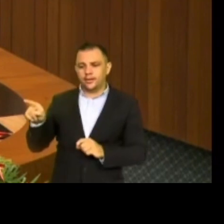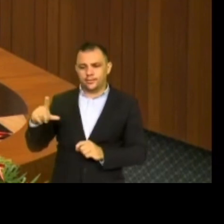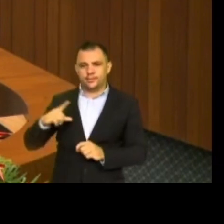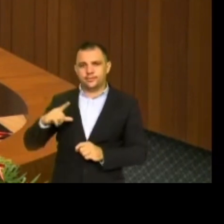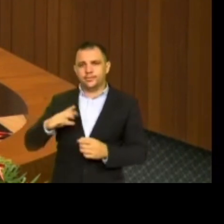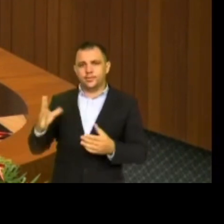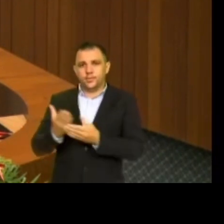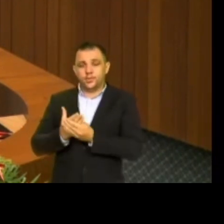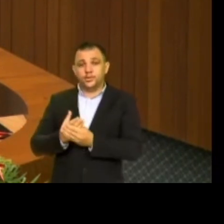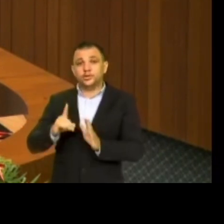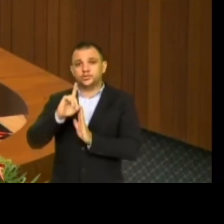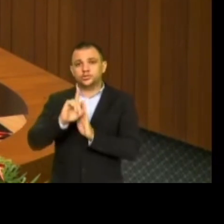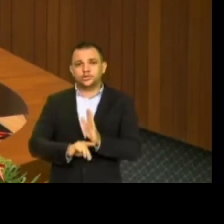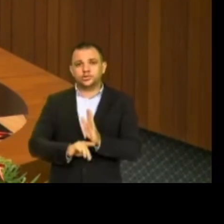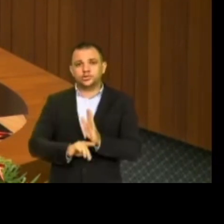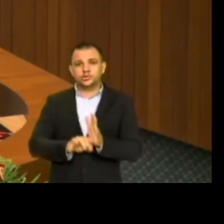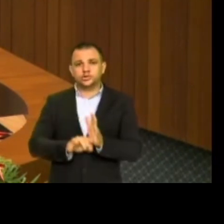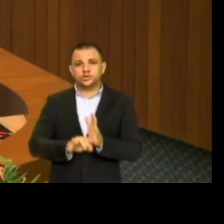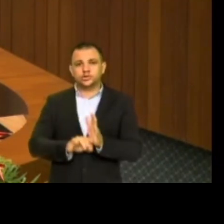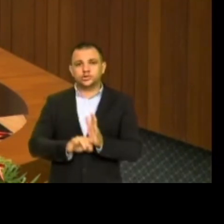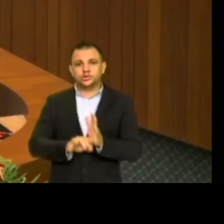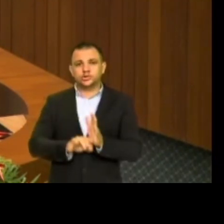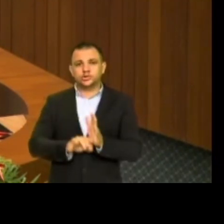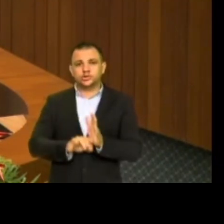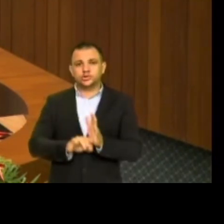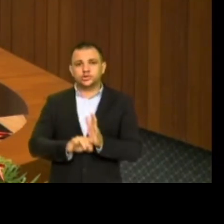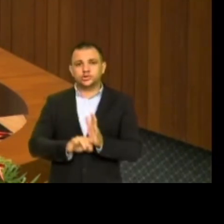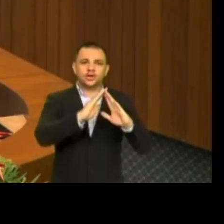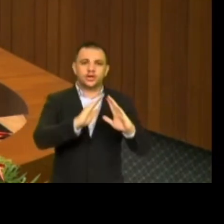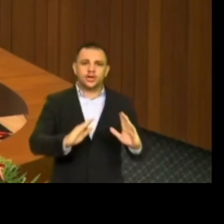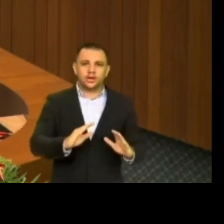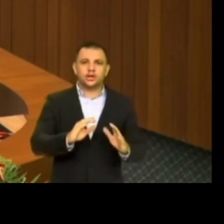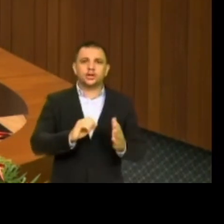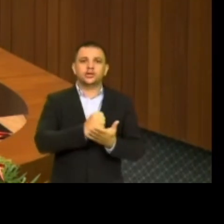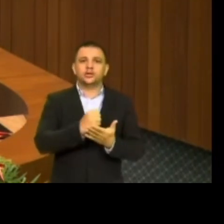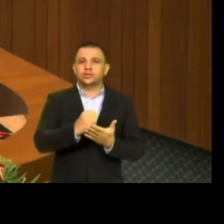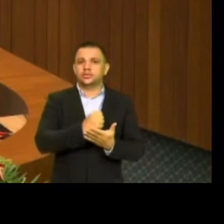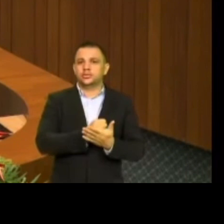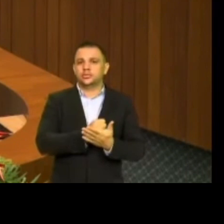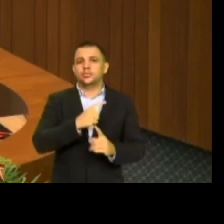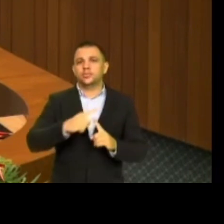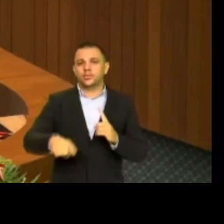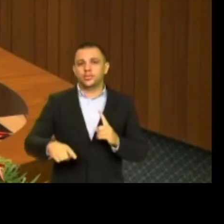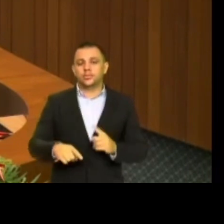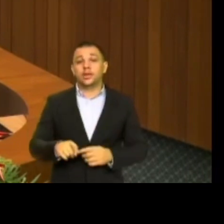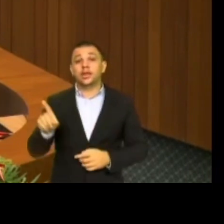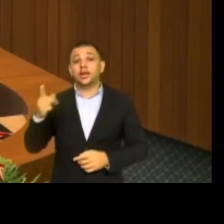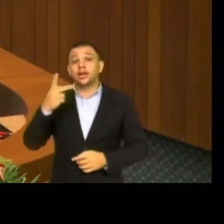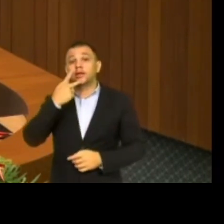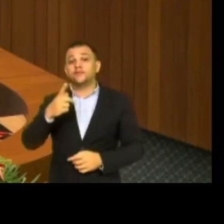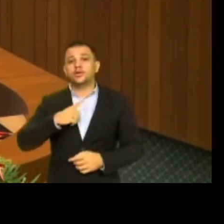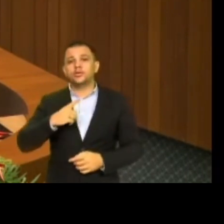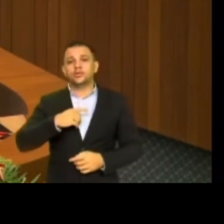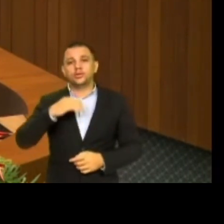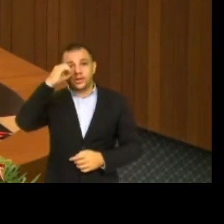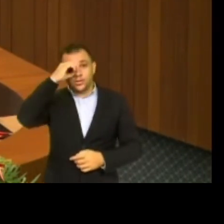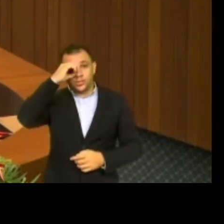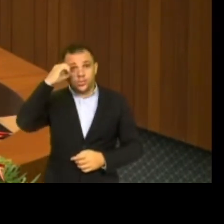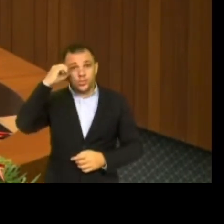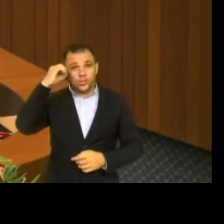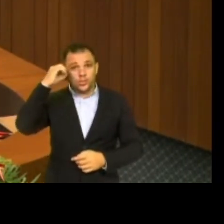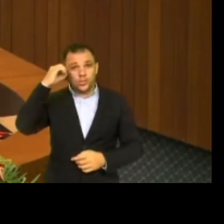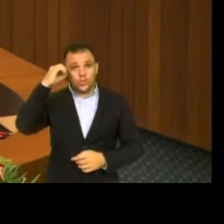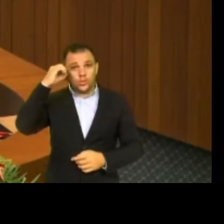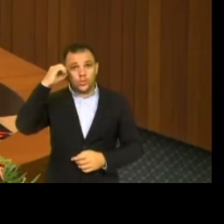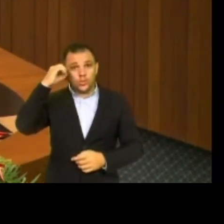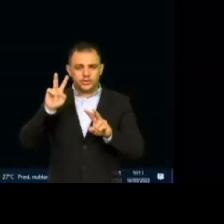cartório, ele chegou alegando ser monocular, tendo apenas 5% da visão. Coloca a próxima